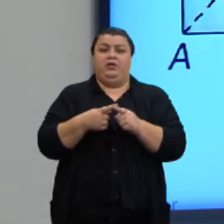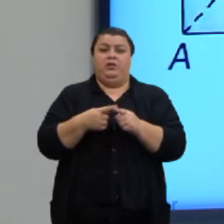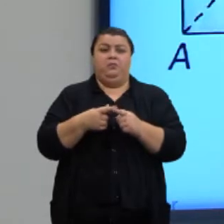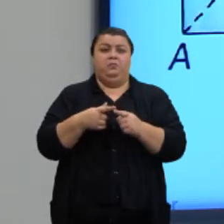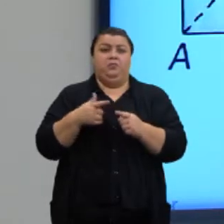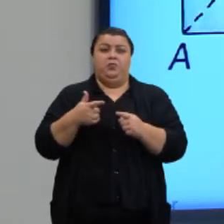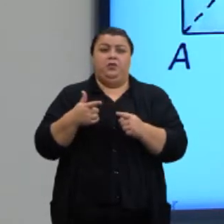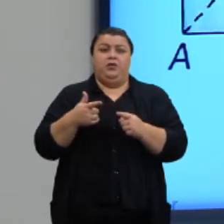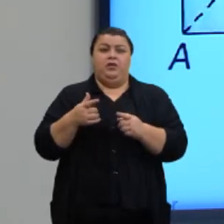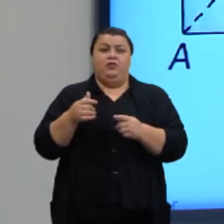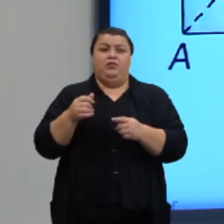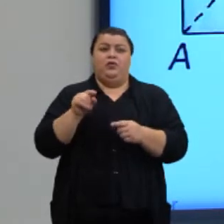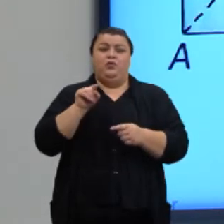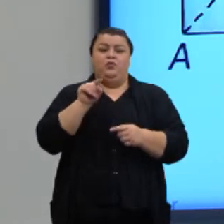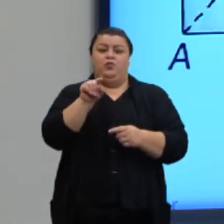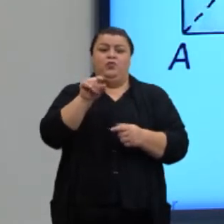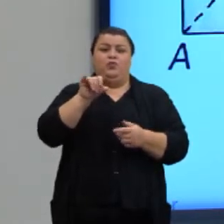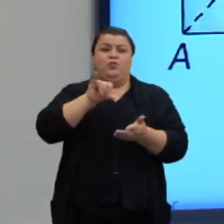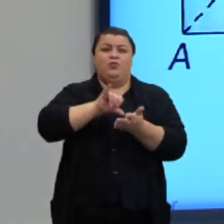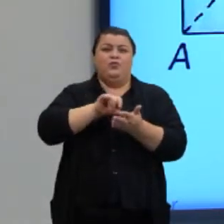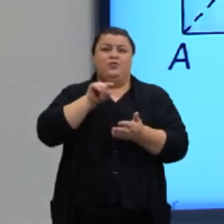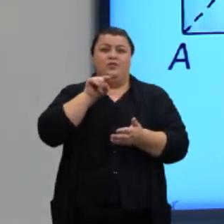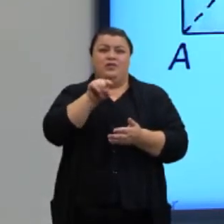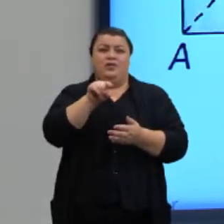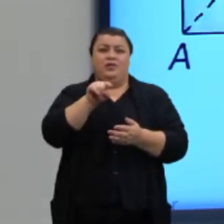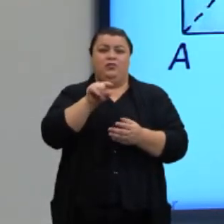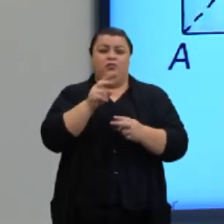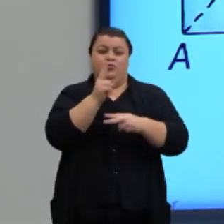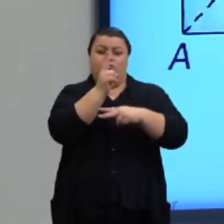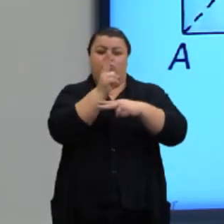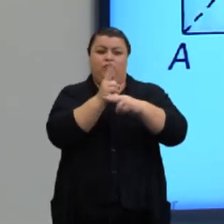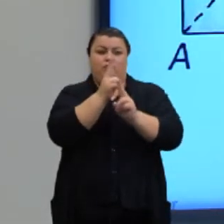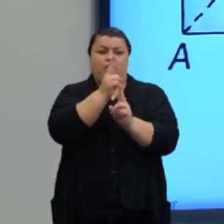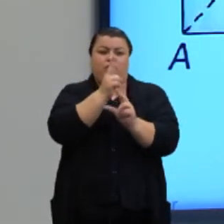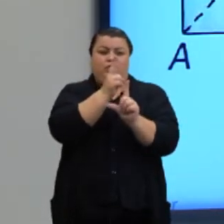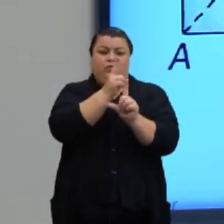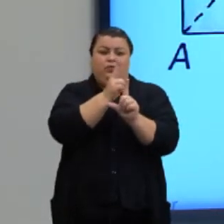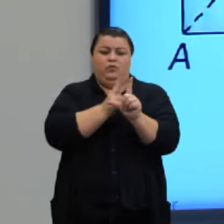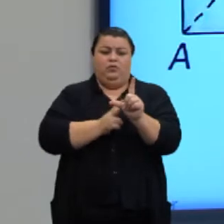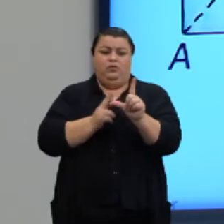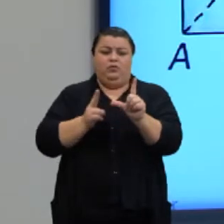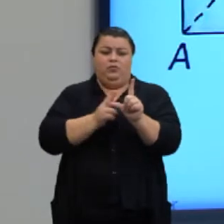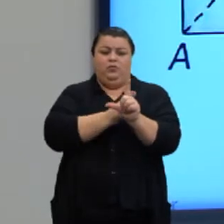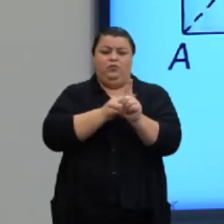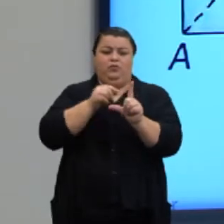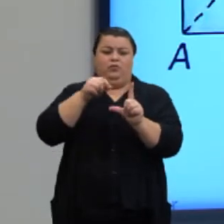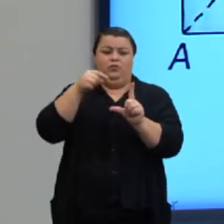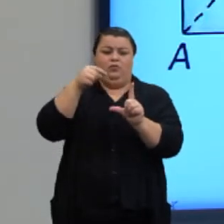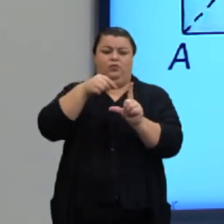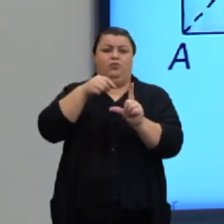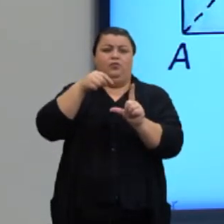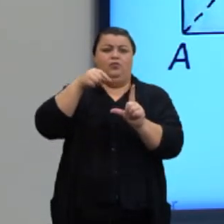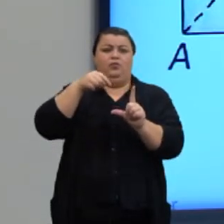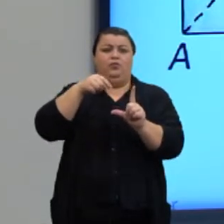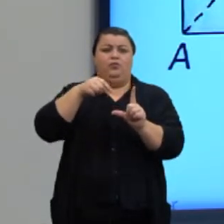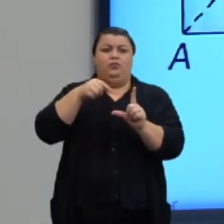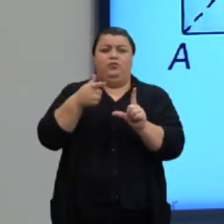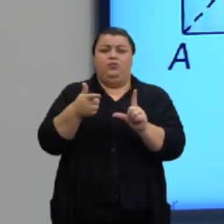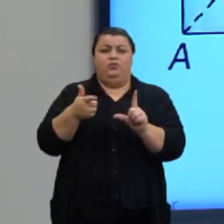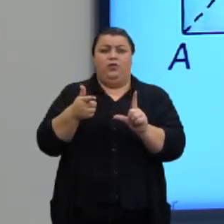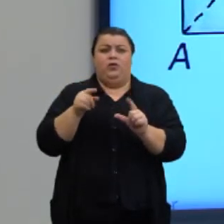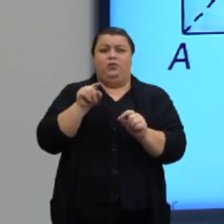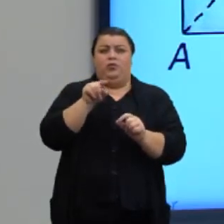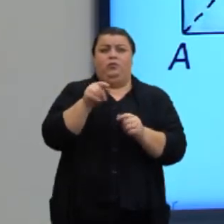centro do cupo. Eu não consigo passar pelo centro do cupo. Então, não há nenhum ponto aqui que passe nesse centro.